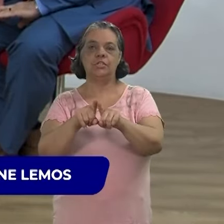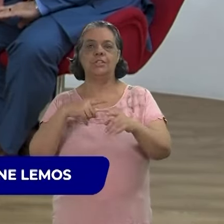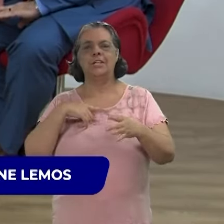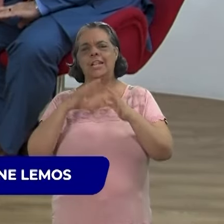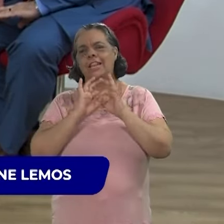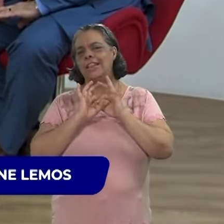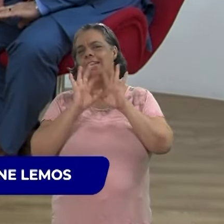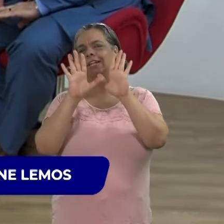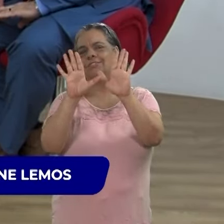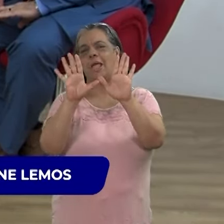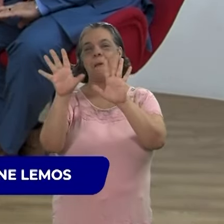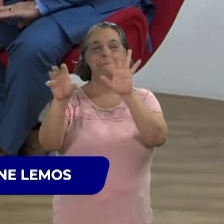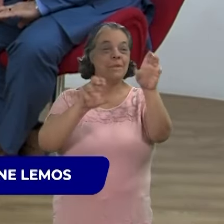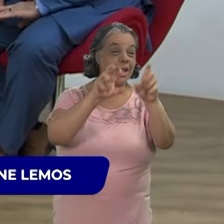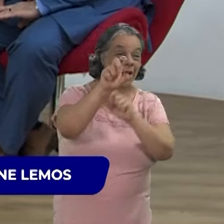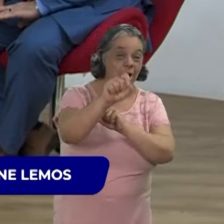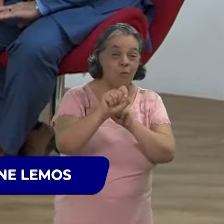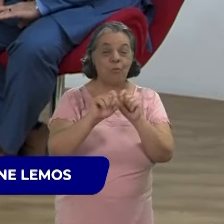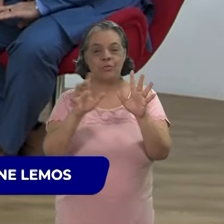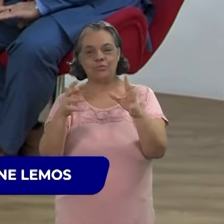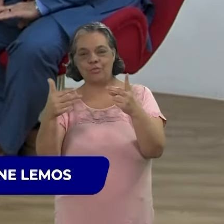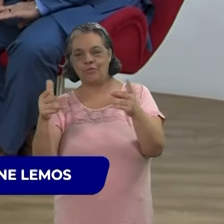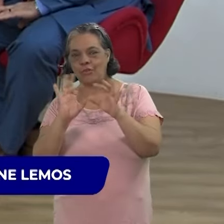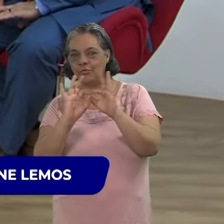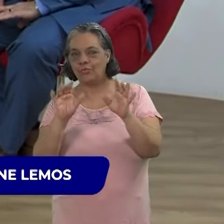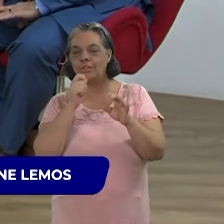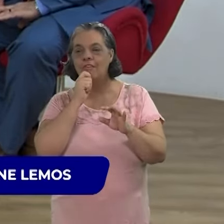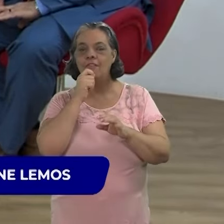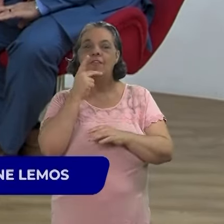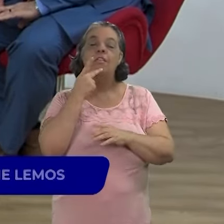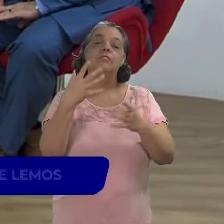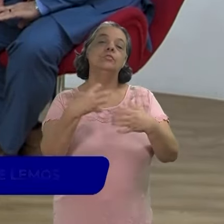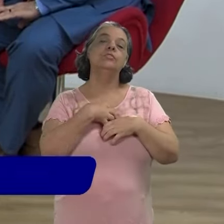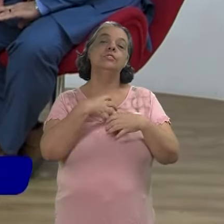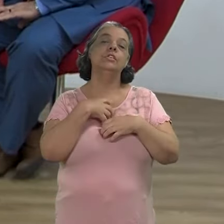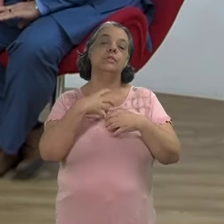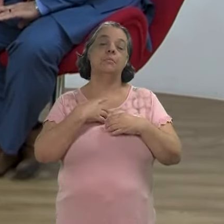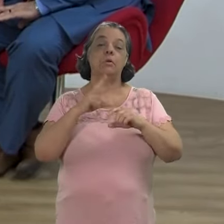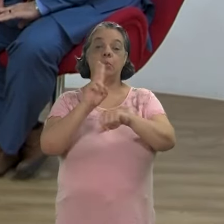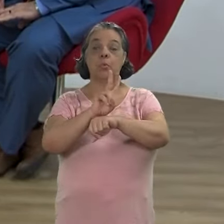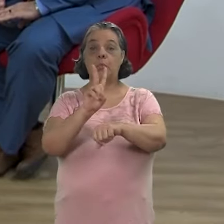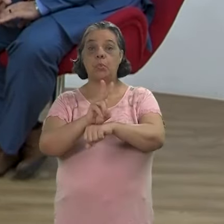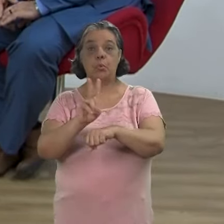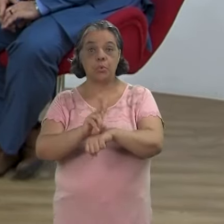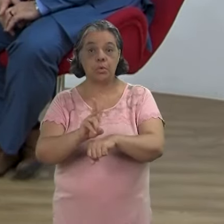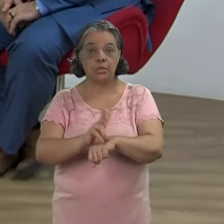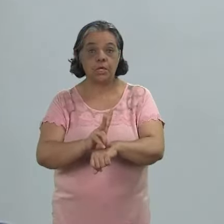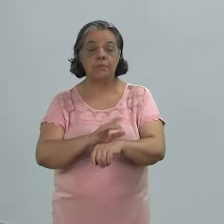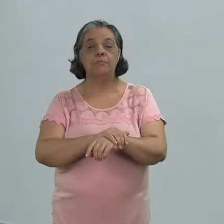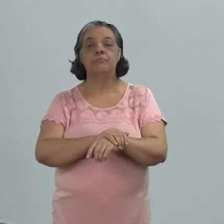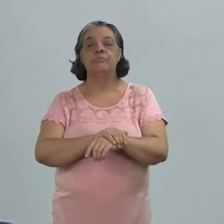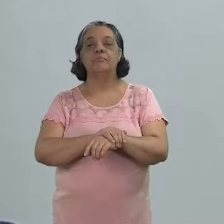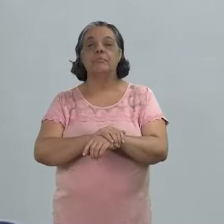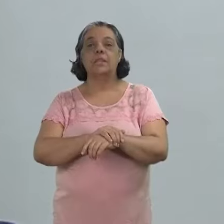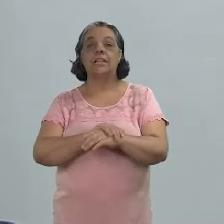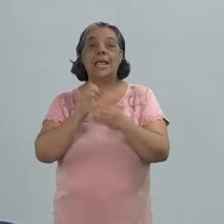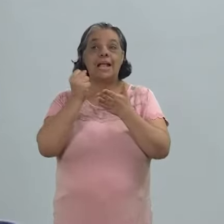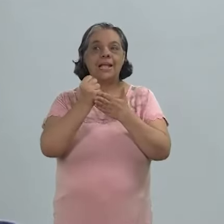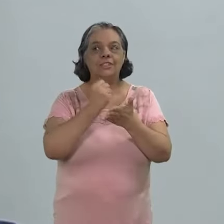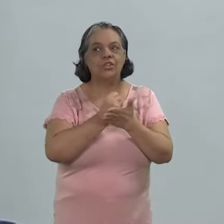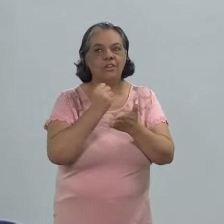da gente pegar algumas pontas que ficaram soltas né estava falando no sentido além da preservação da